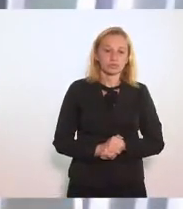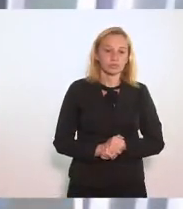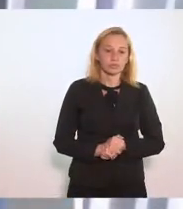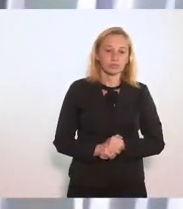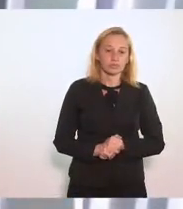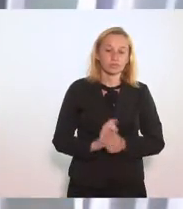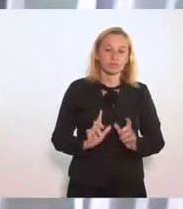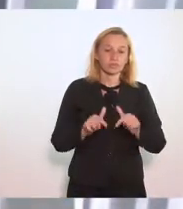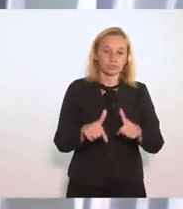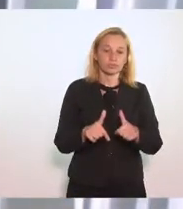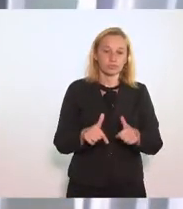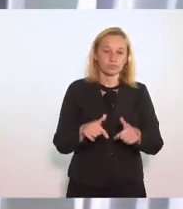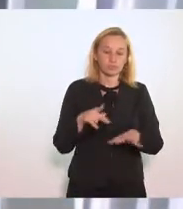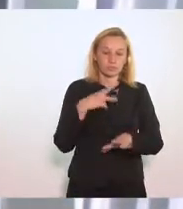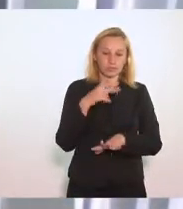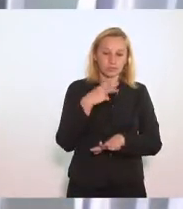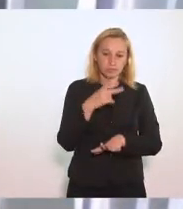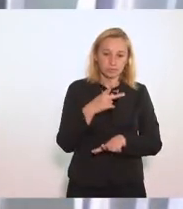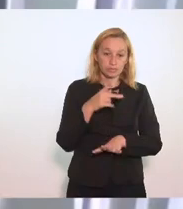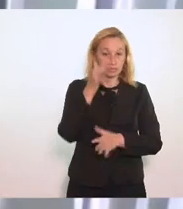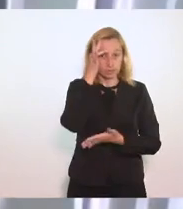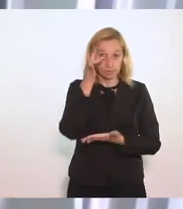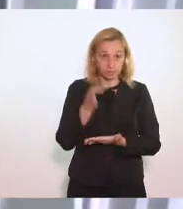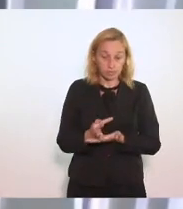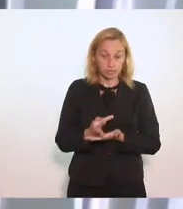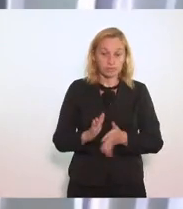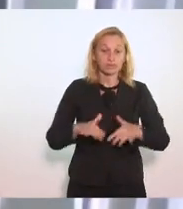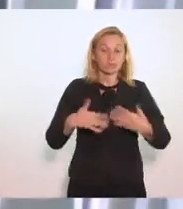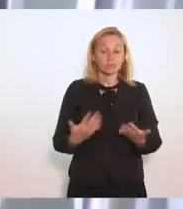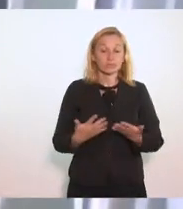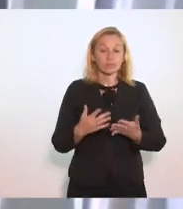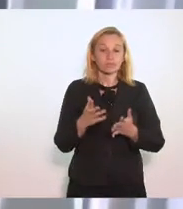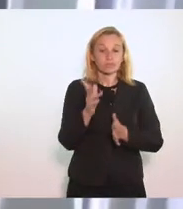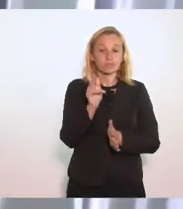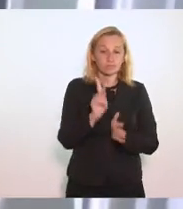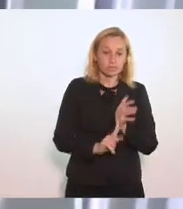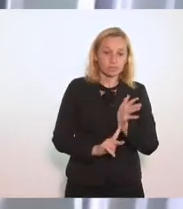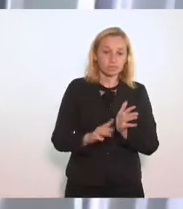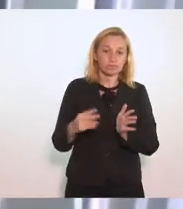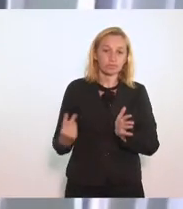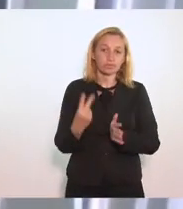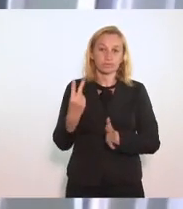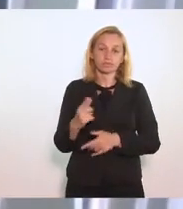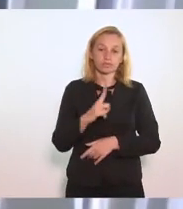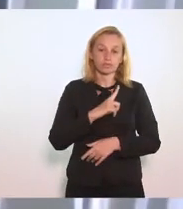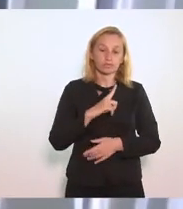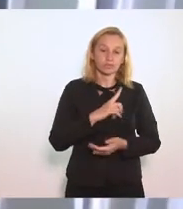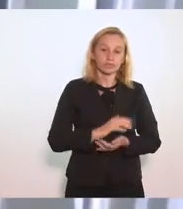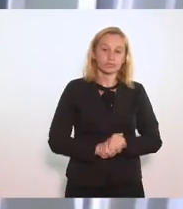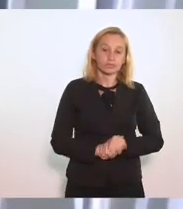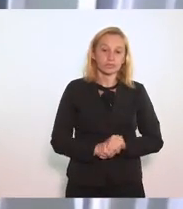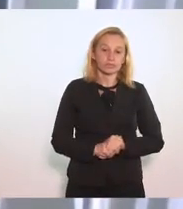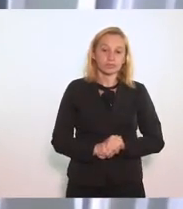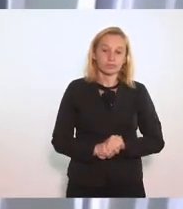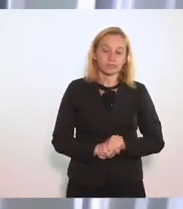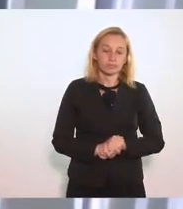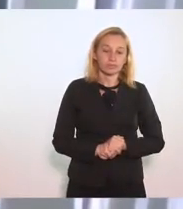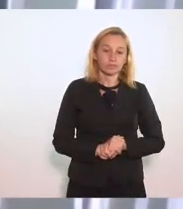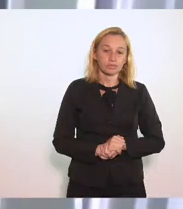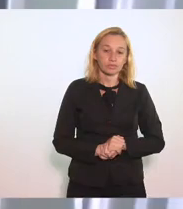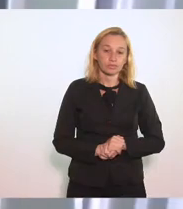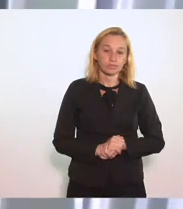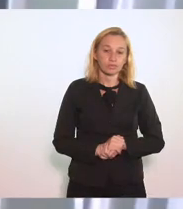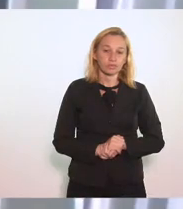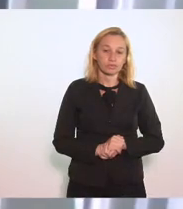formas De expressão Da fé Portanto é um projeto Do maior valor E eu Assim Tem um alinhamento